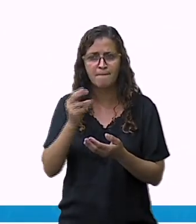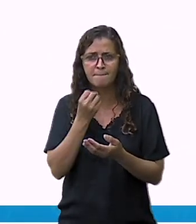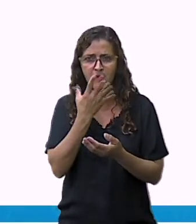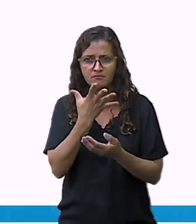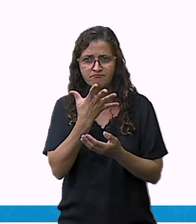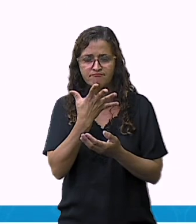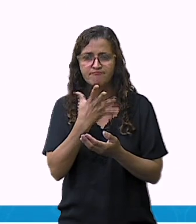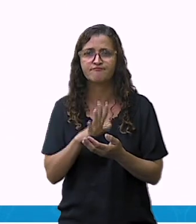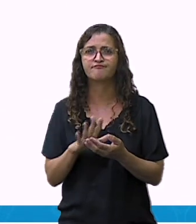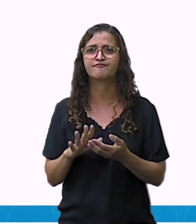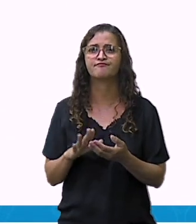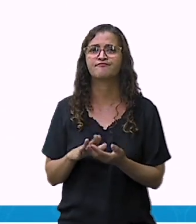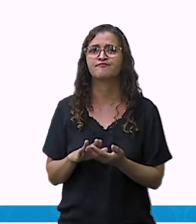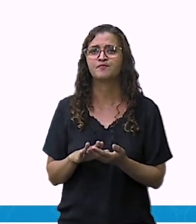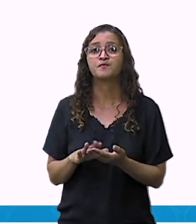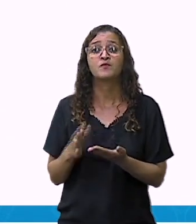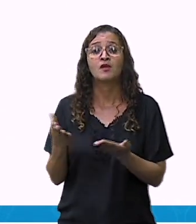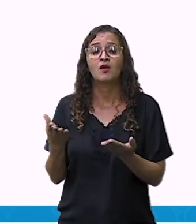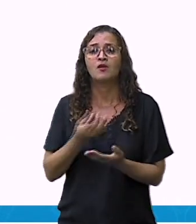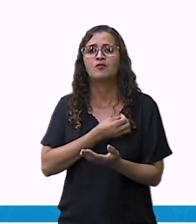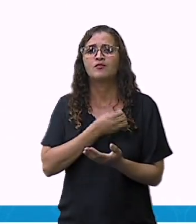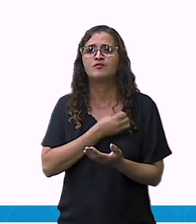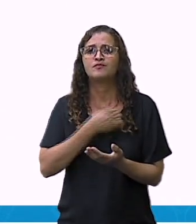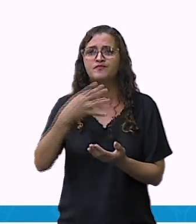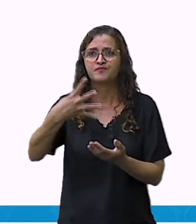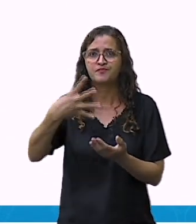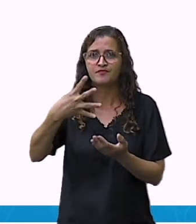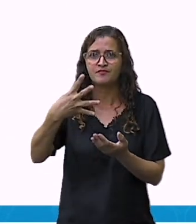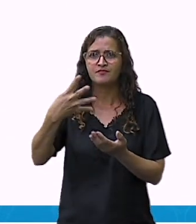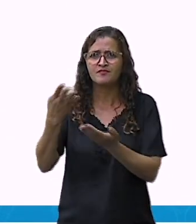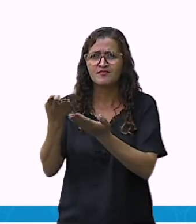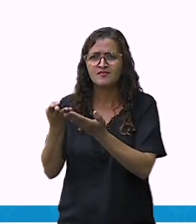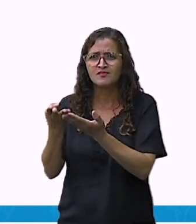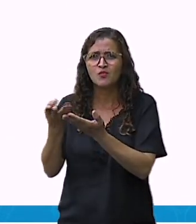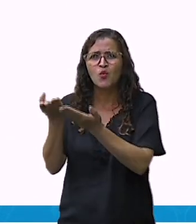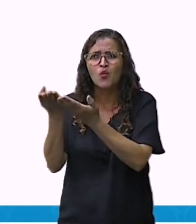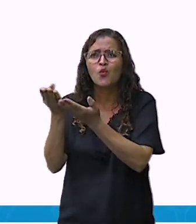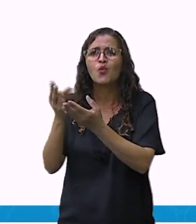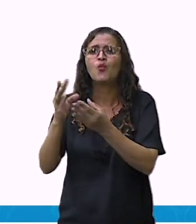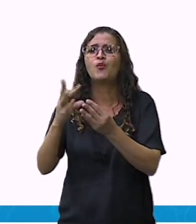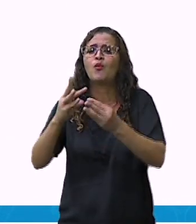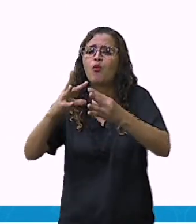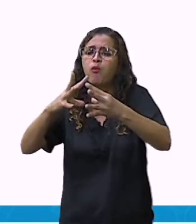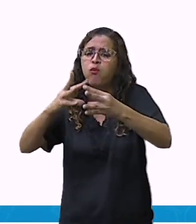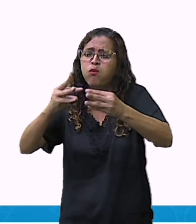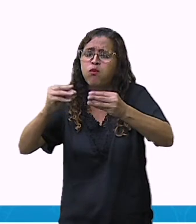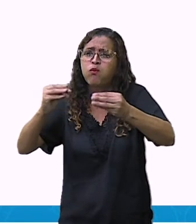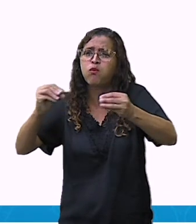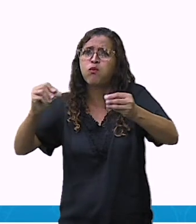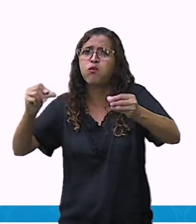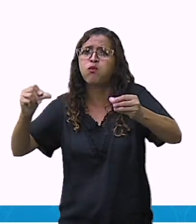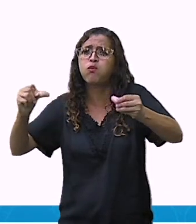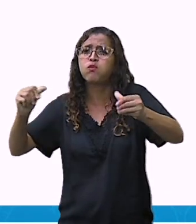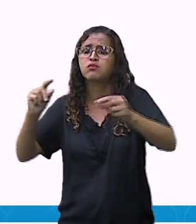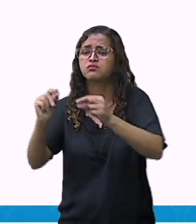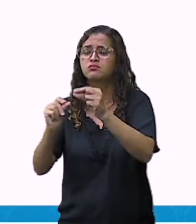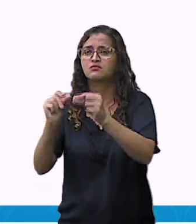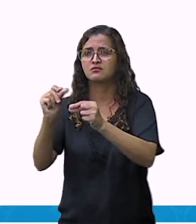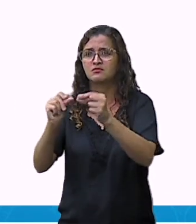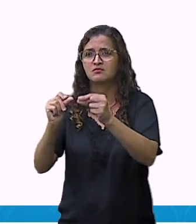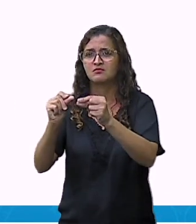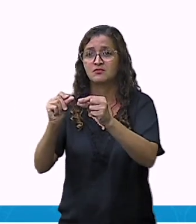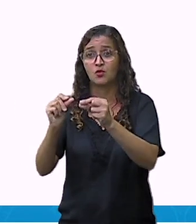Quatro. O que é decomposição? Compor é